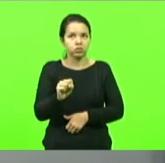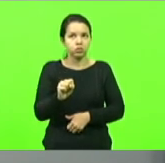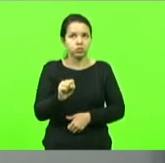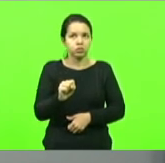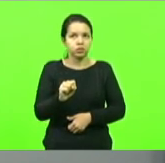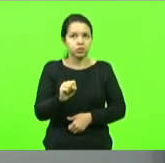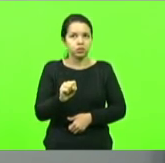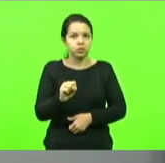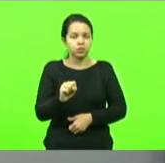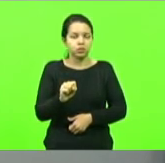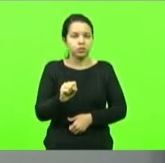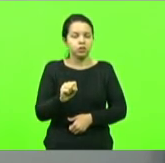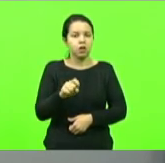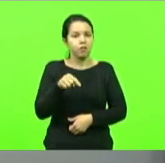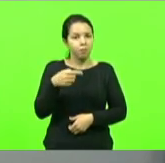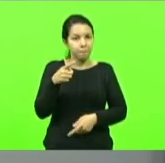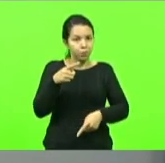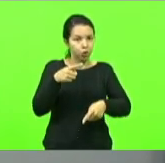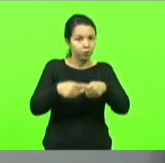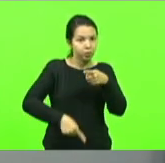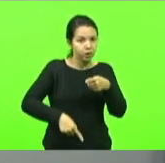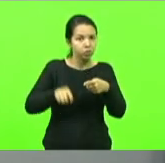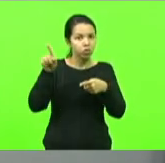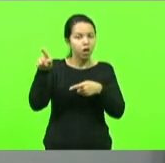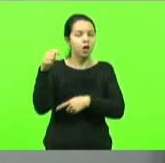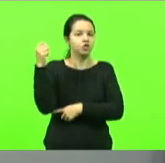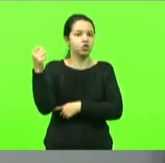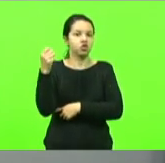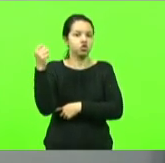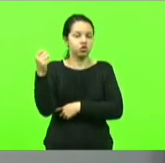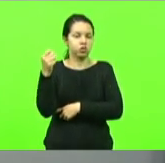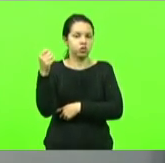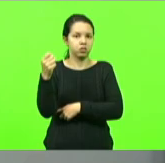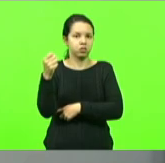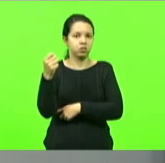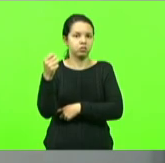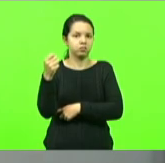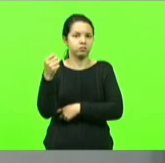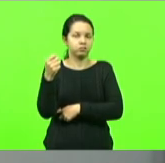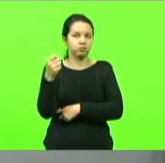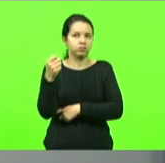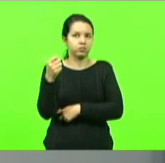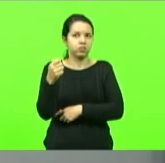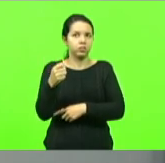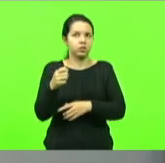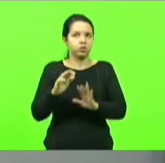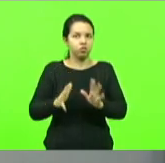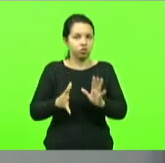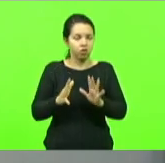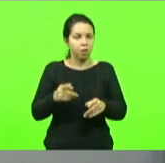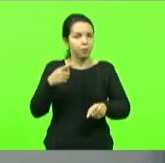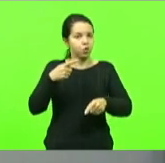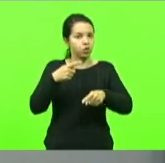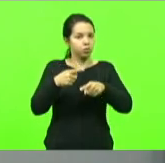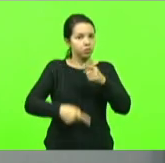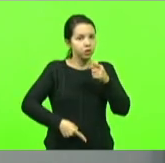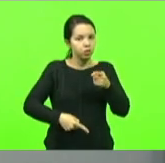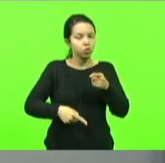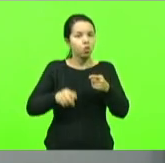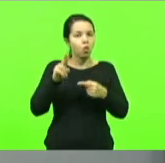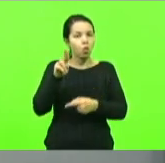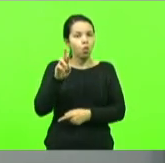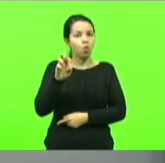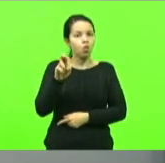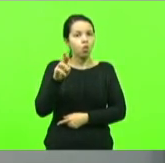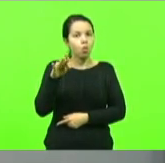é que foi proibido na Argentina deputado Silvio Drevic foi proibido no Uruguai foi